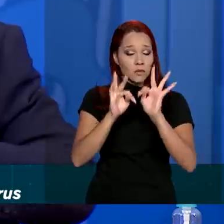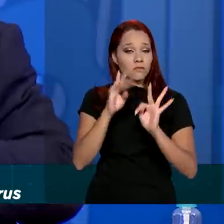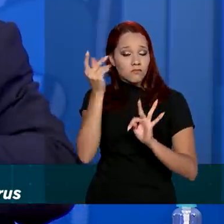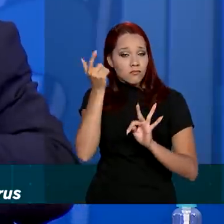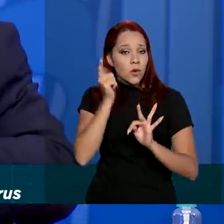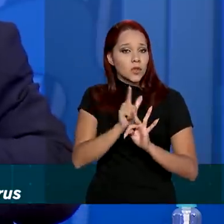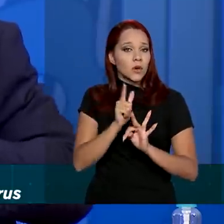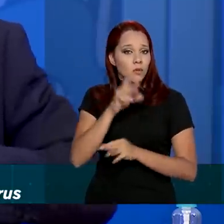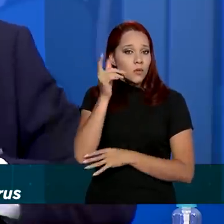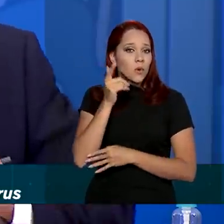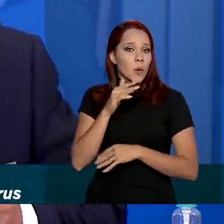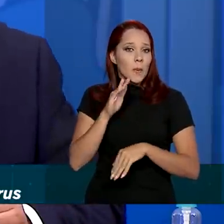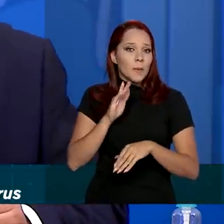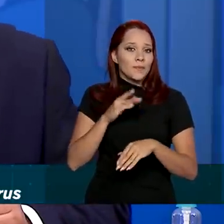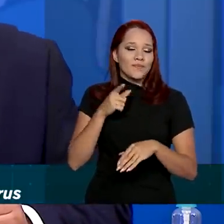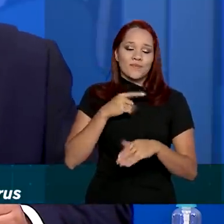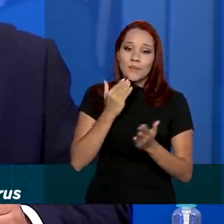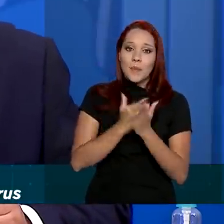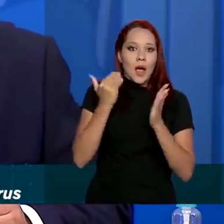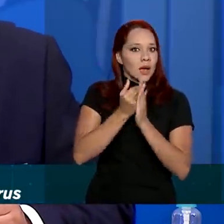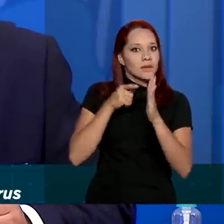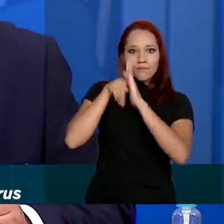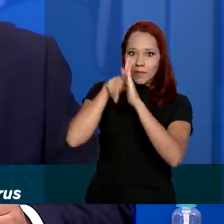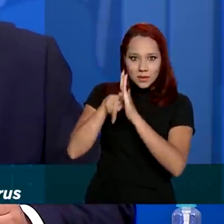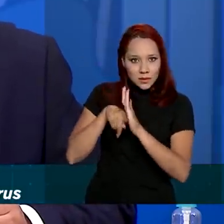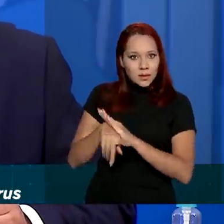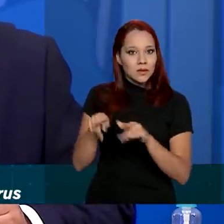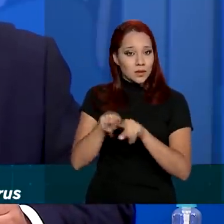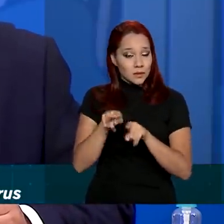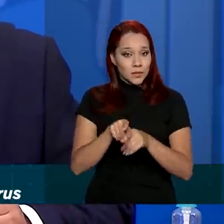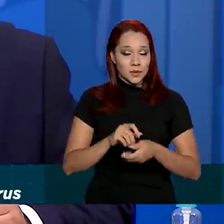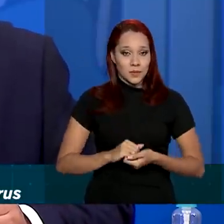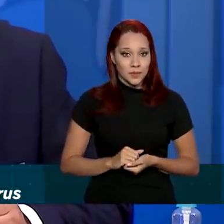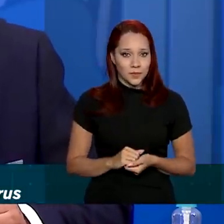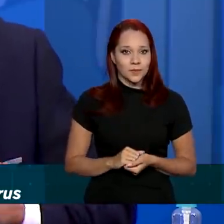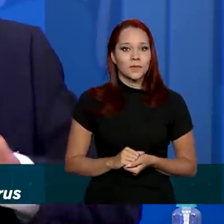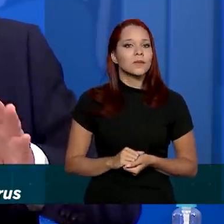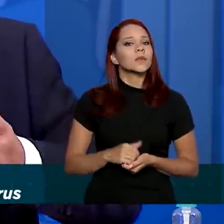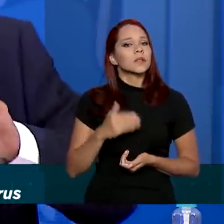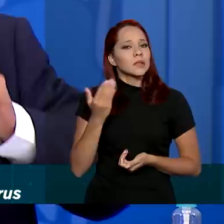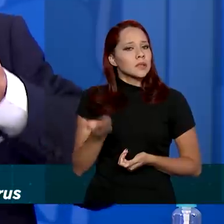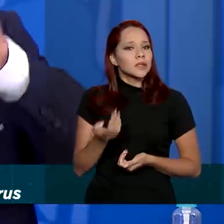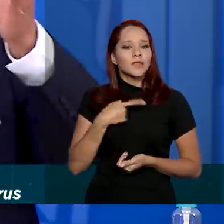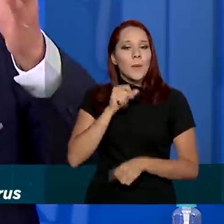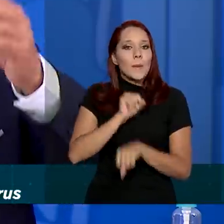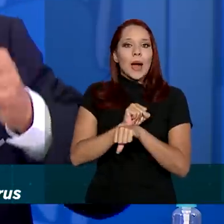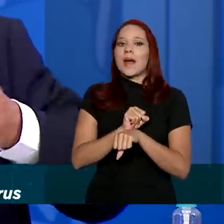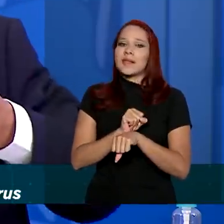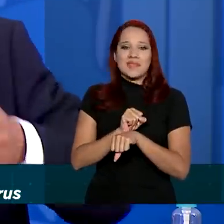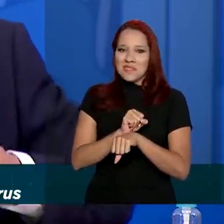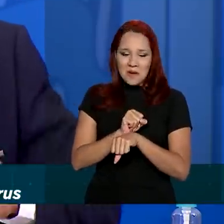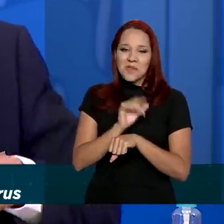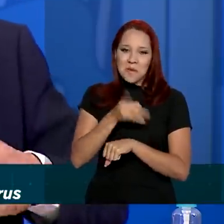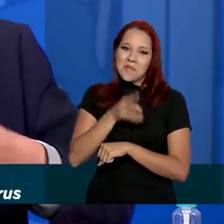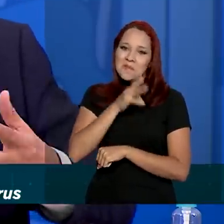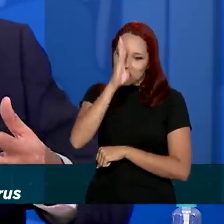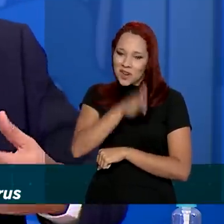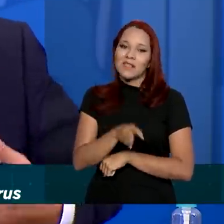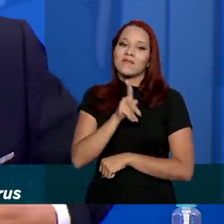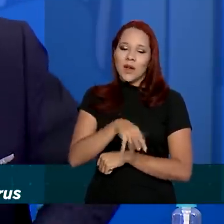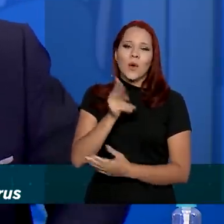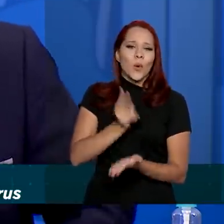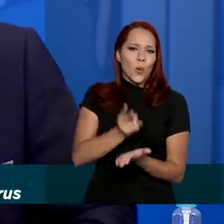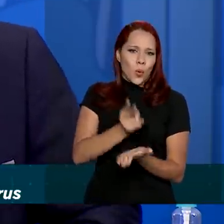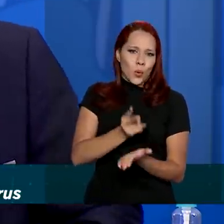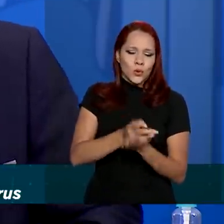consiga colocar mais isso em pesquisa também. Mas, sim, eles não vão parar, só para responder mais direto, eles vão continuar